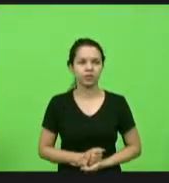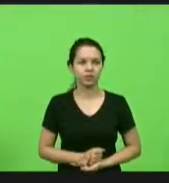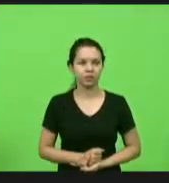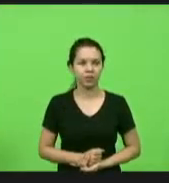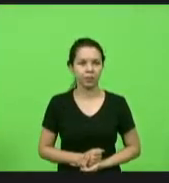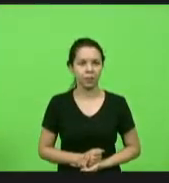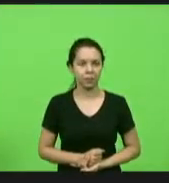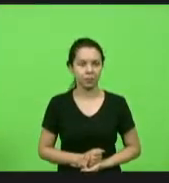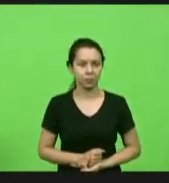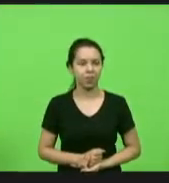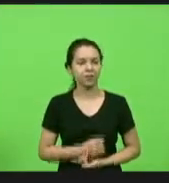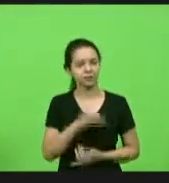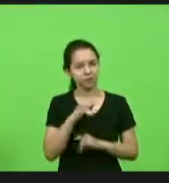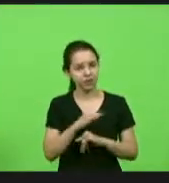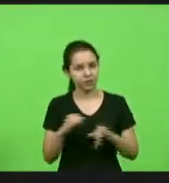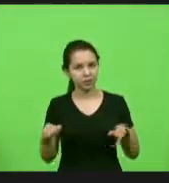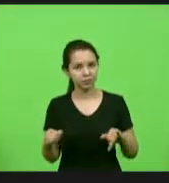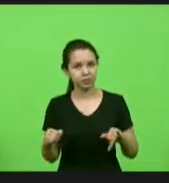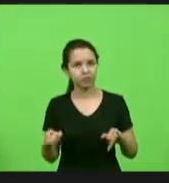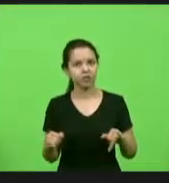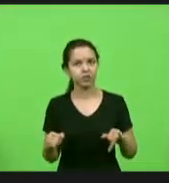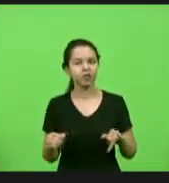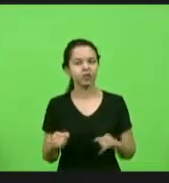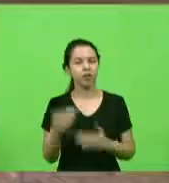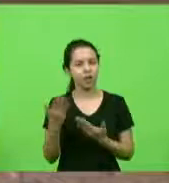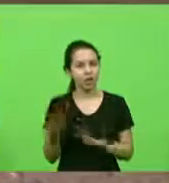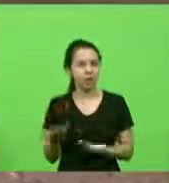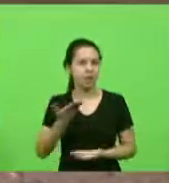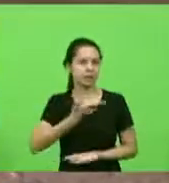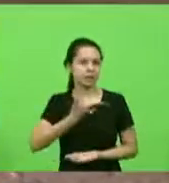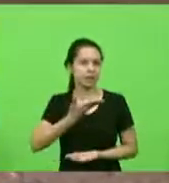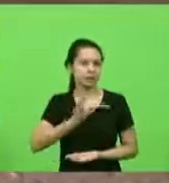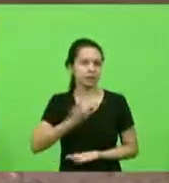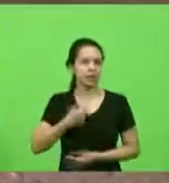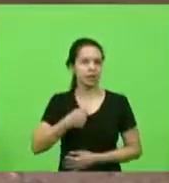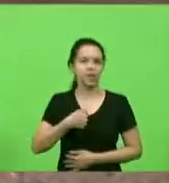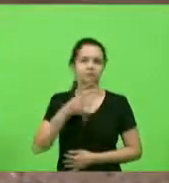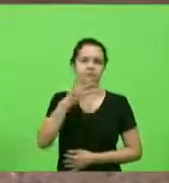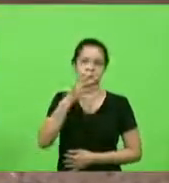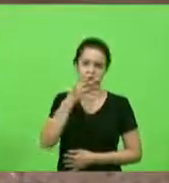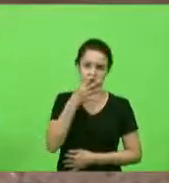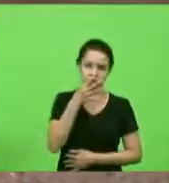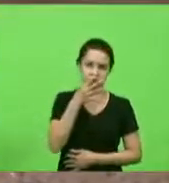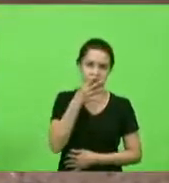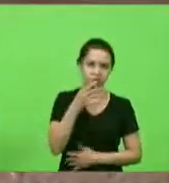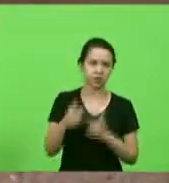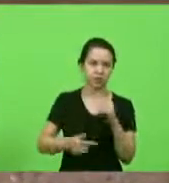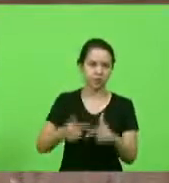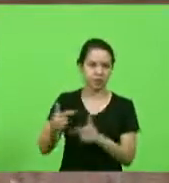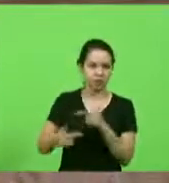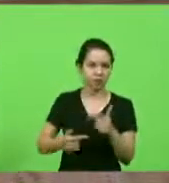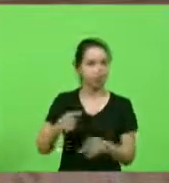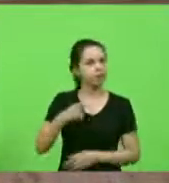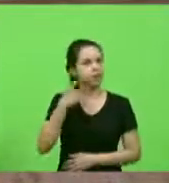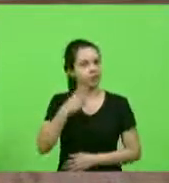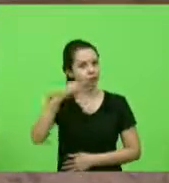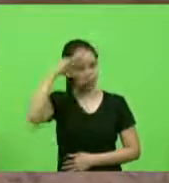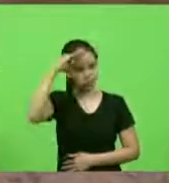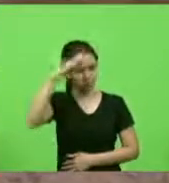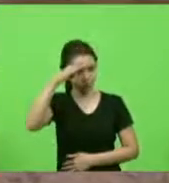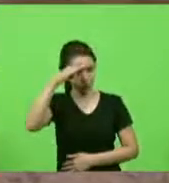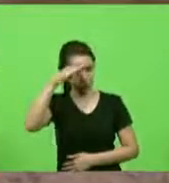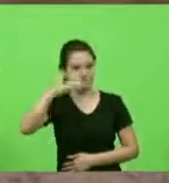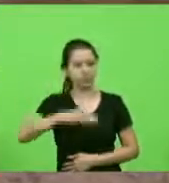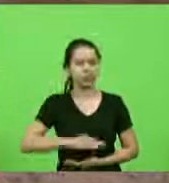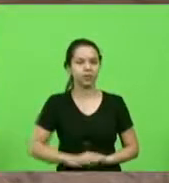além de amigo, de admirador, do trabalho do deputado Jean, como presidente